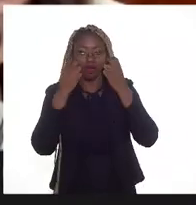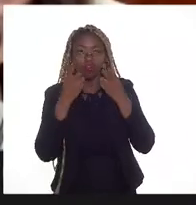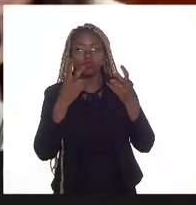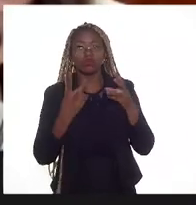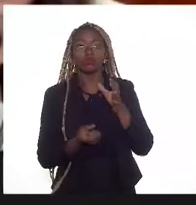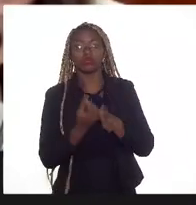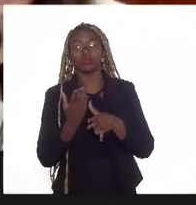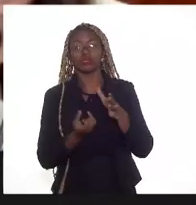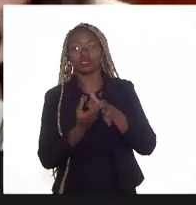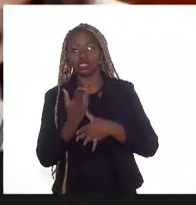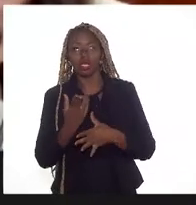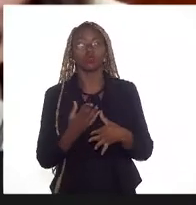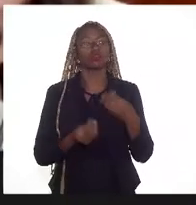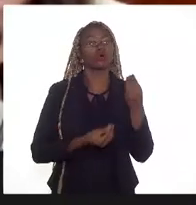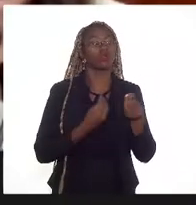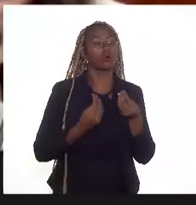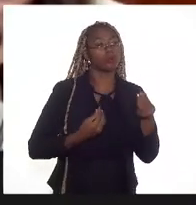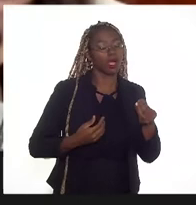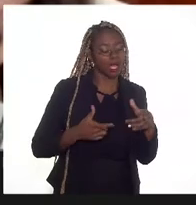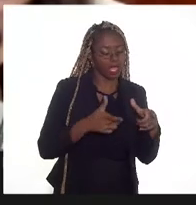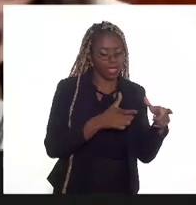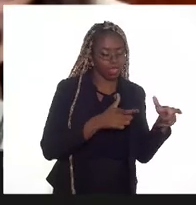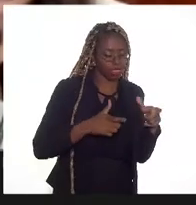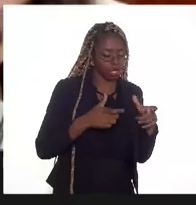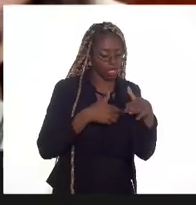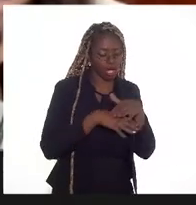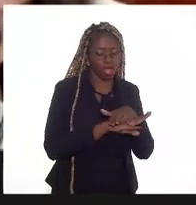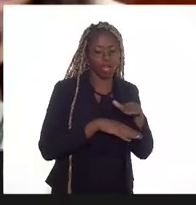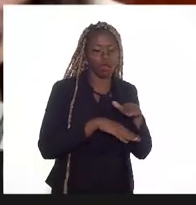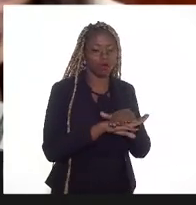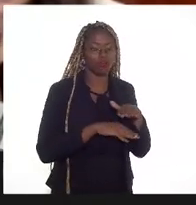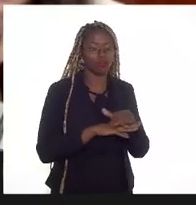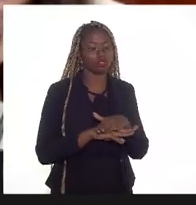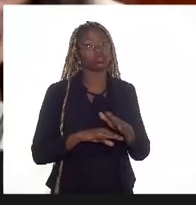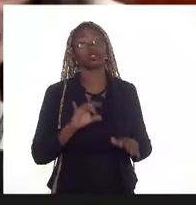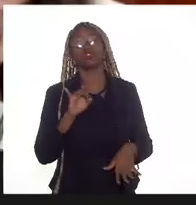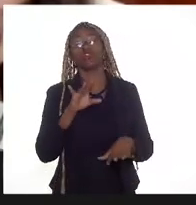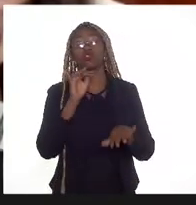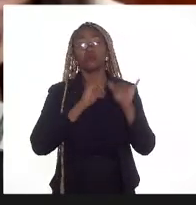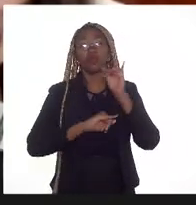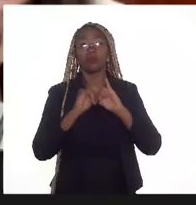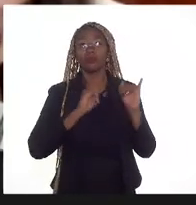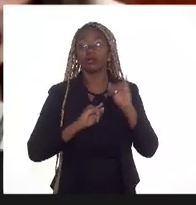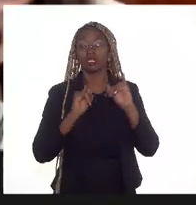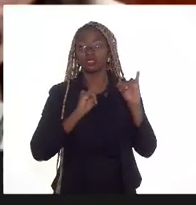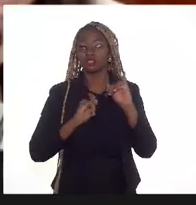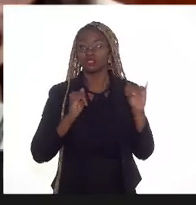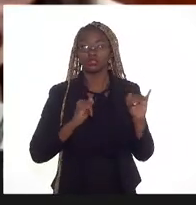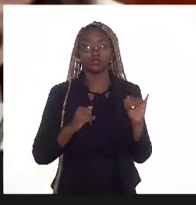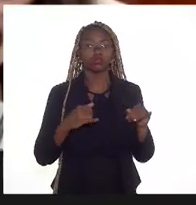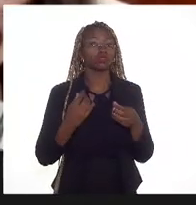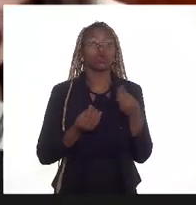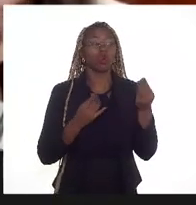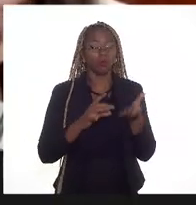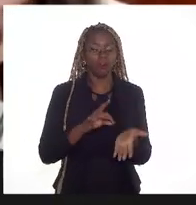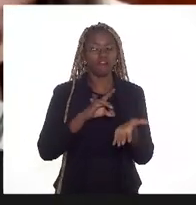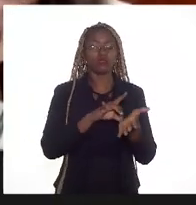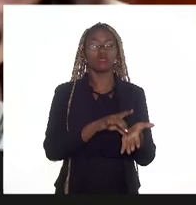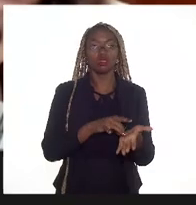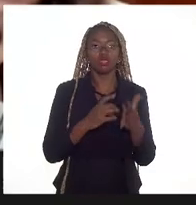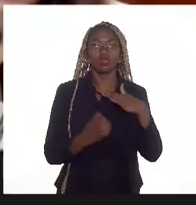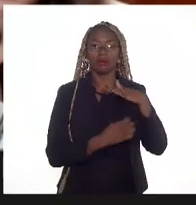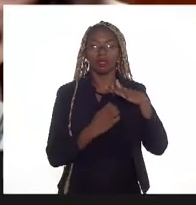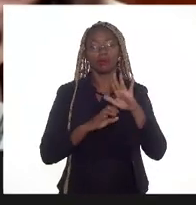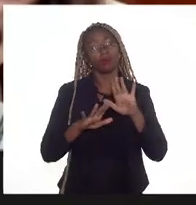reservas, informações que são dizem respeito à questão da economicidade das empresas. Mas outras